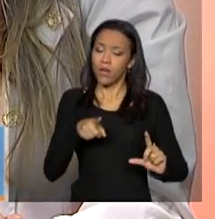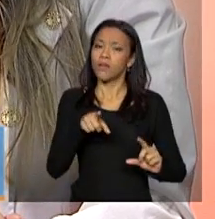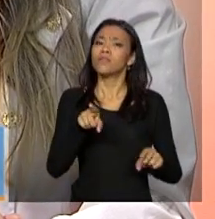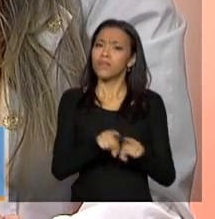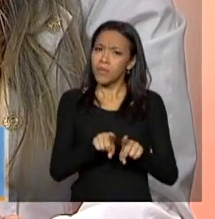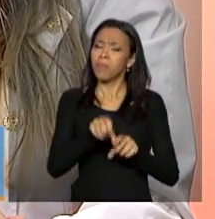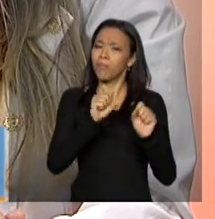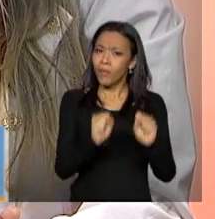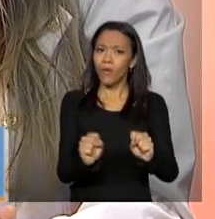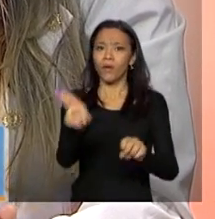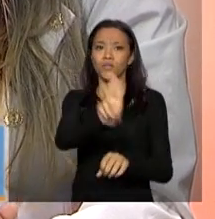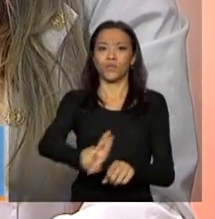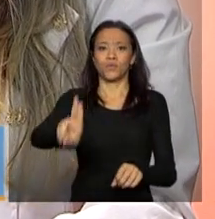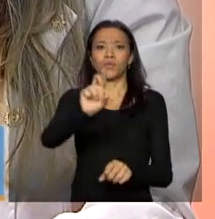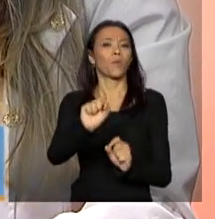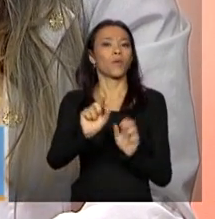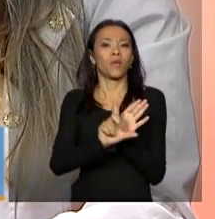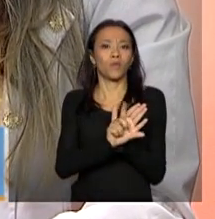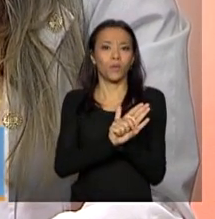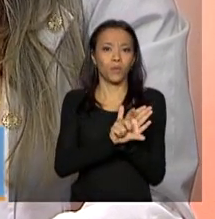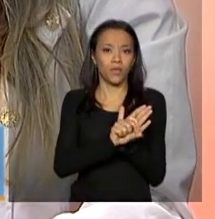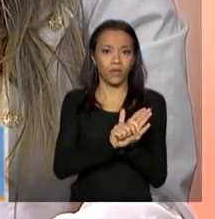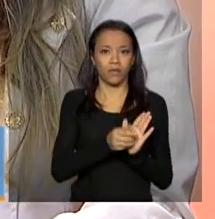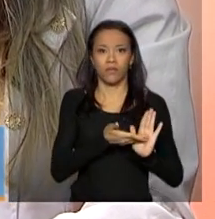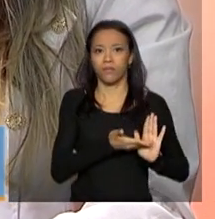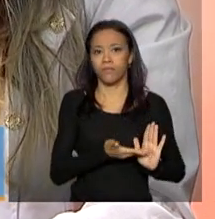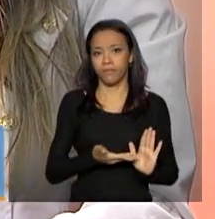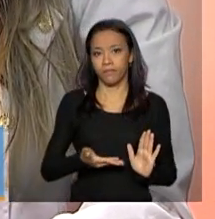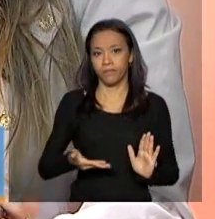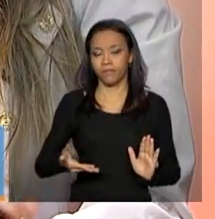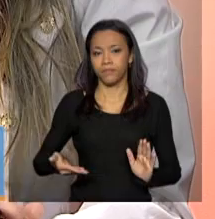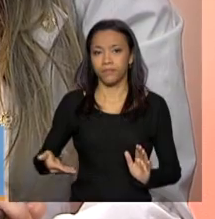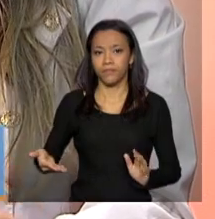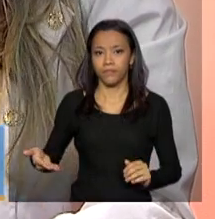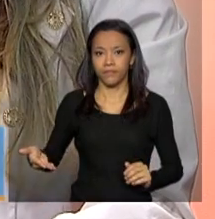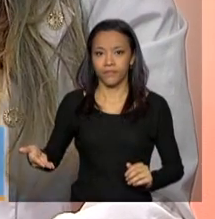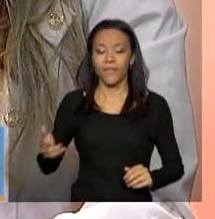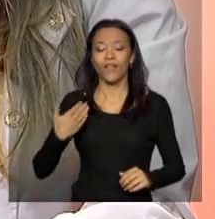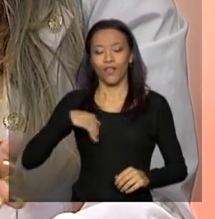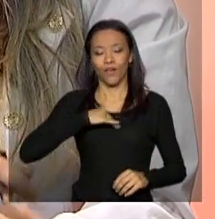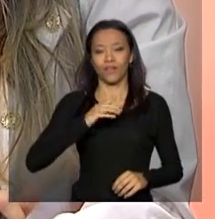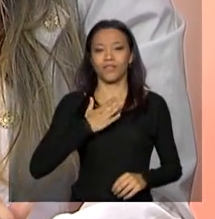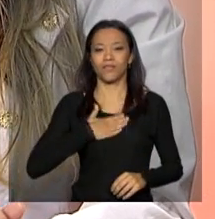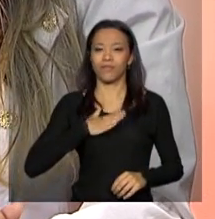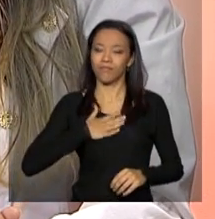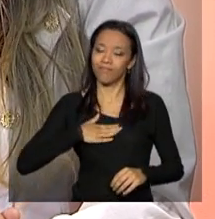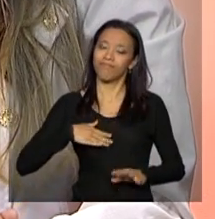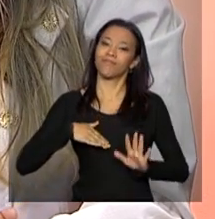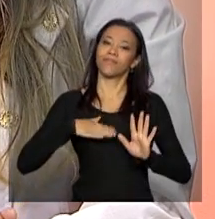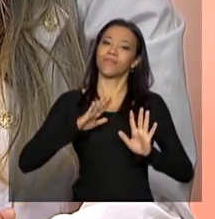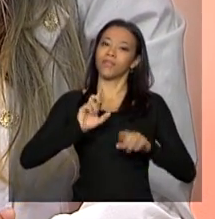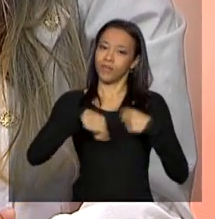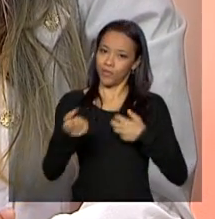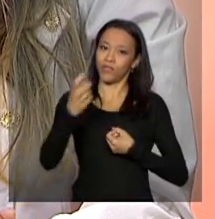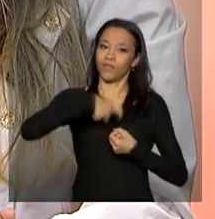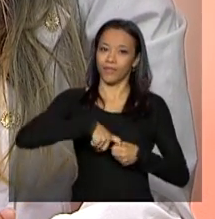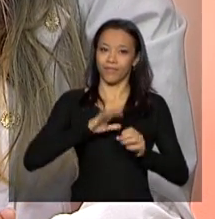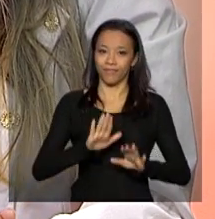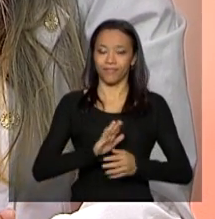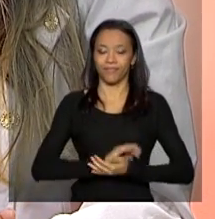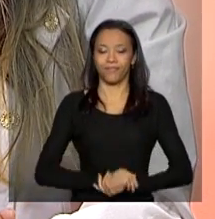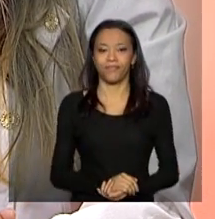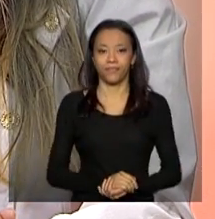ainda usar o Twitter, arroba M10 Comunicação, sem cedilha e sem tio. Nós vamos fazer mais uma pausa e voltamos já já.